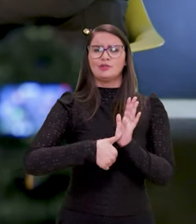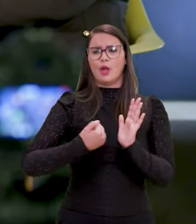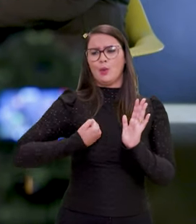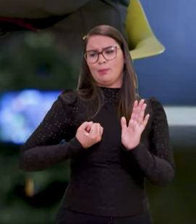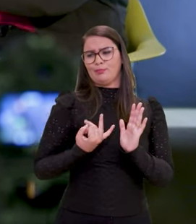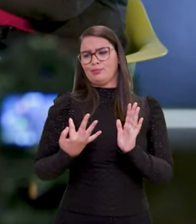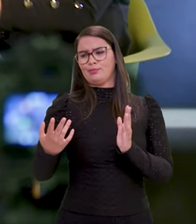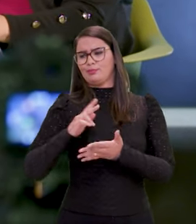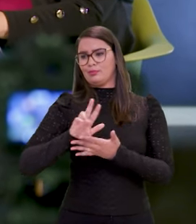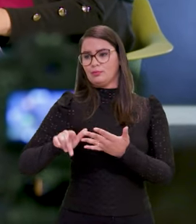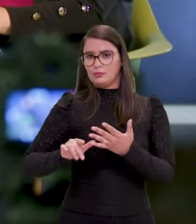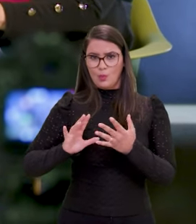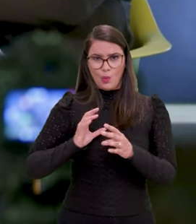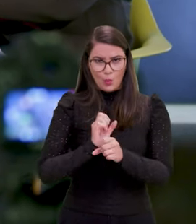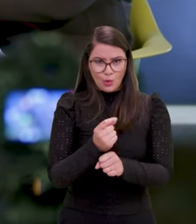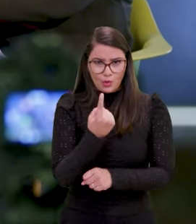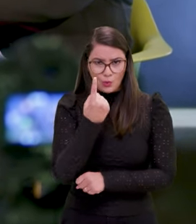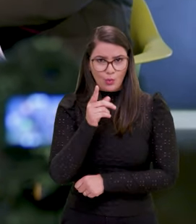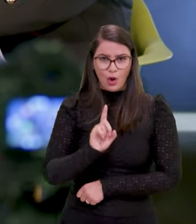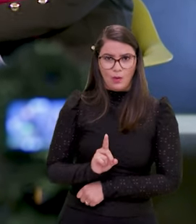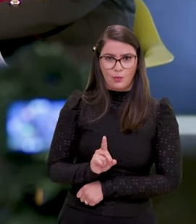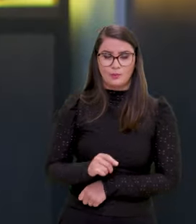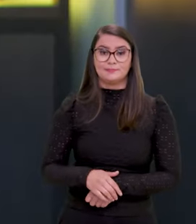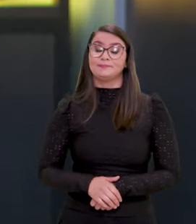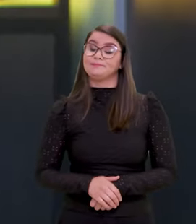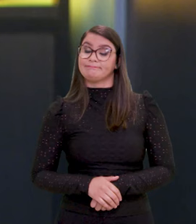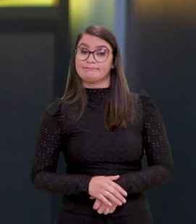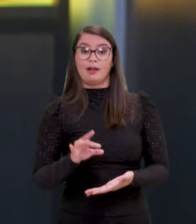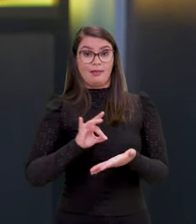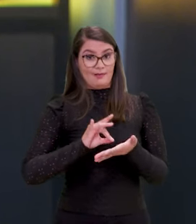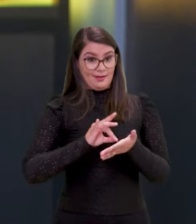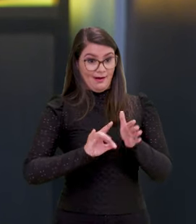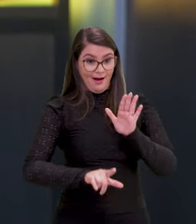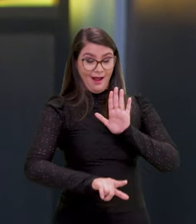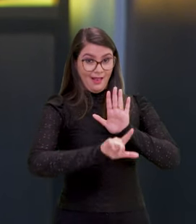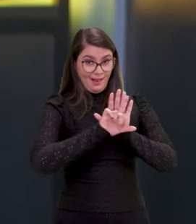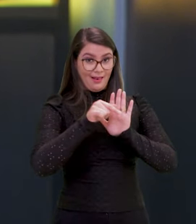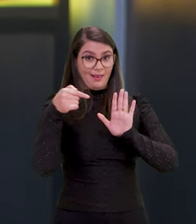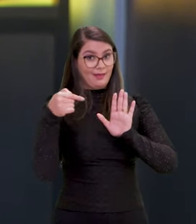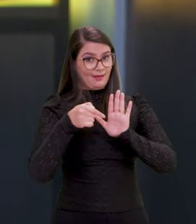vários números. Unificou tudo ou não? Na verdade, no aspecto legal,